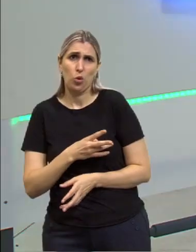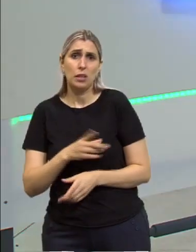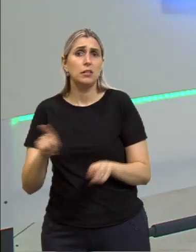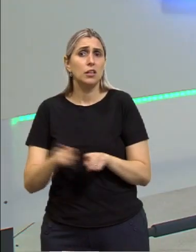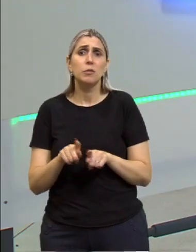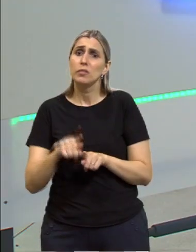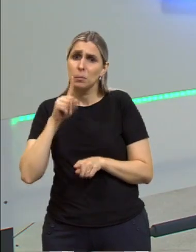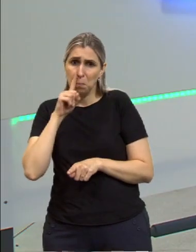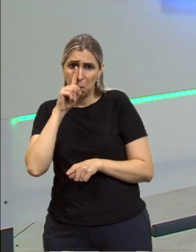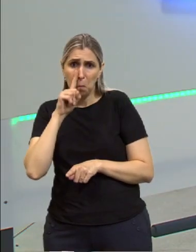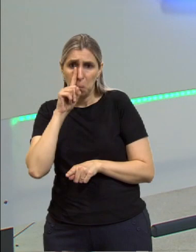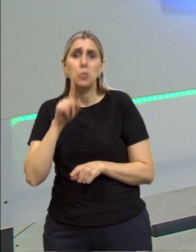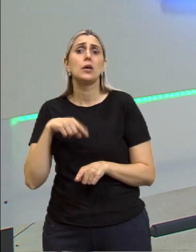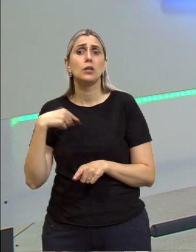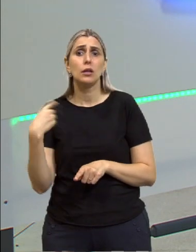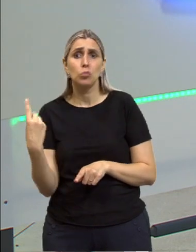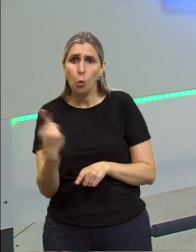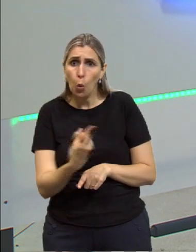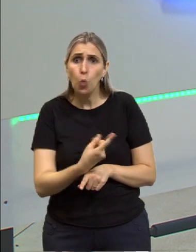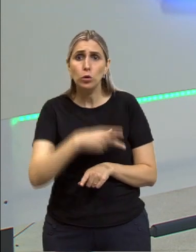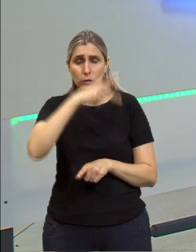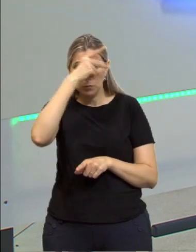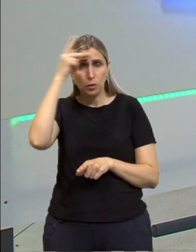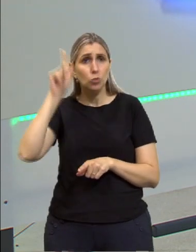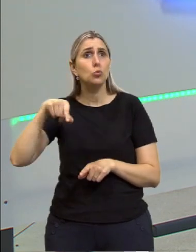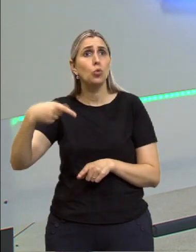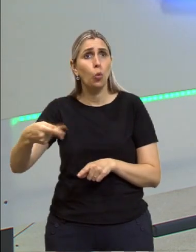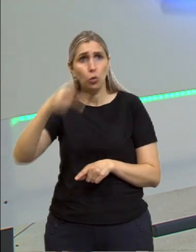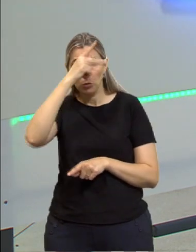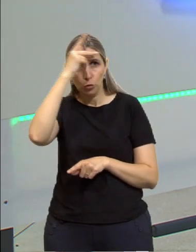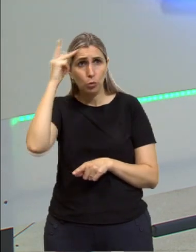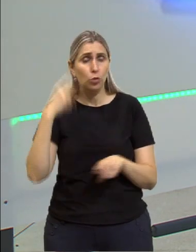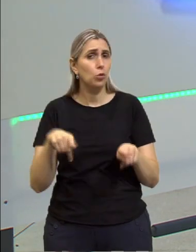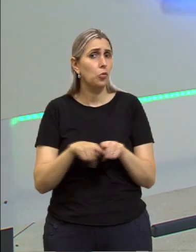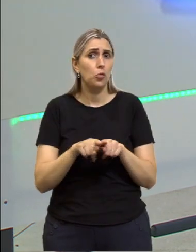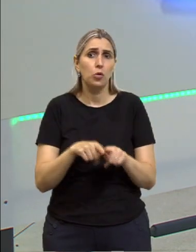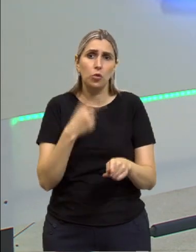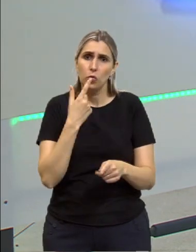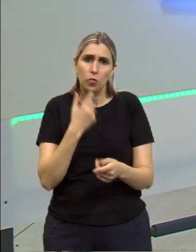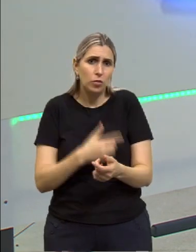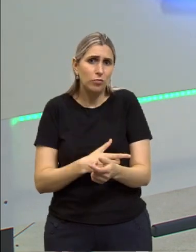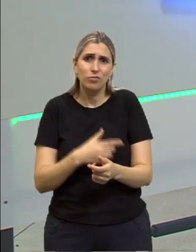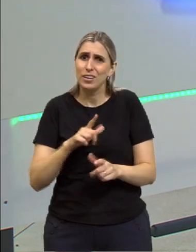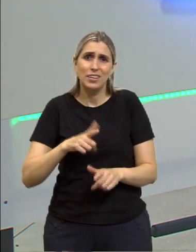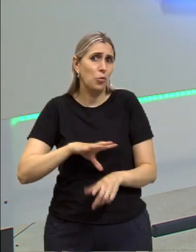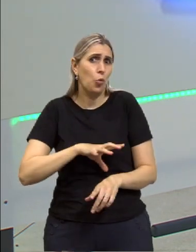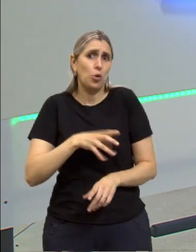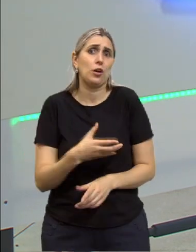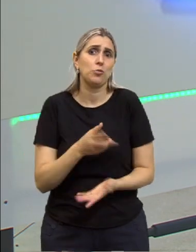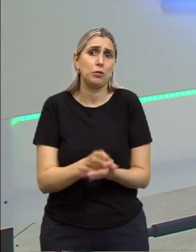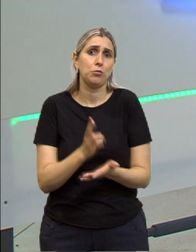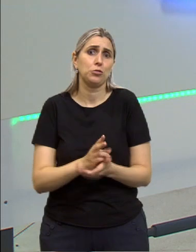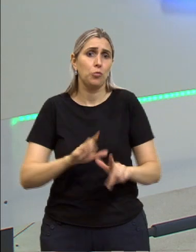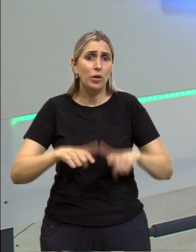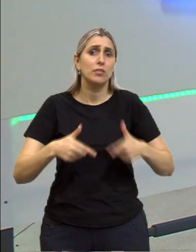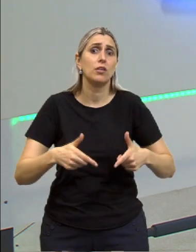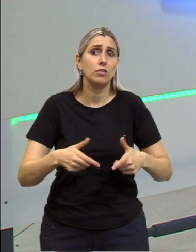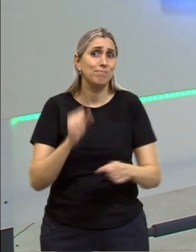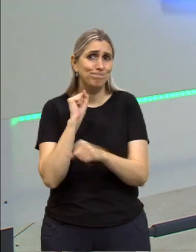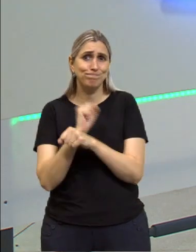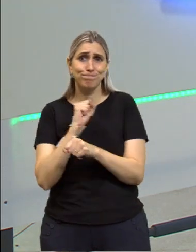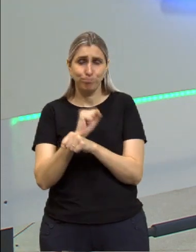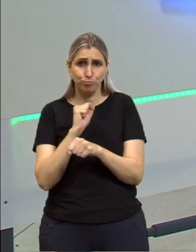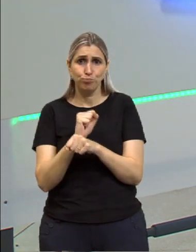risco a sua vida e as dos outros. Porque você não vai ter sangue na veia para dar sequência a uma ação. Você vai ficar